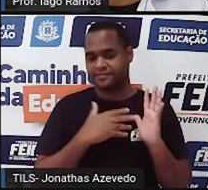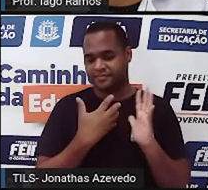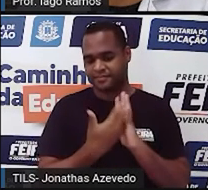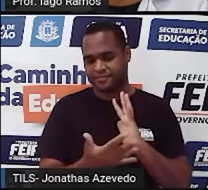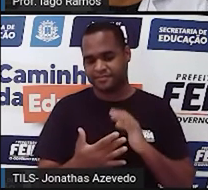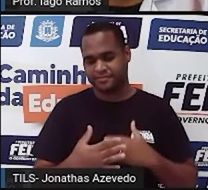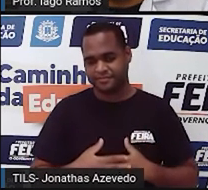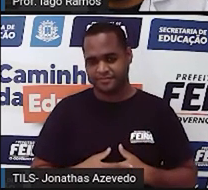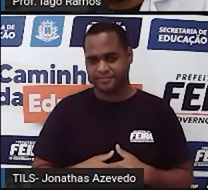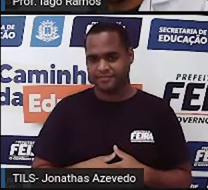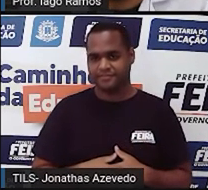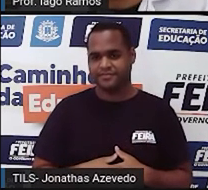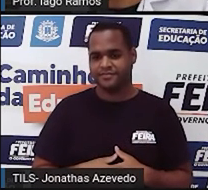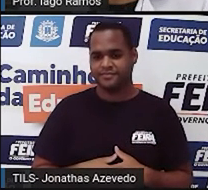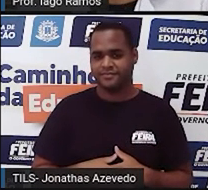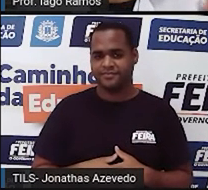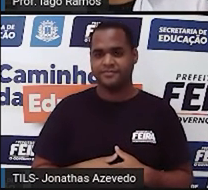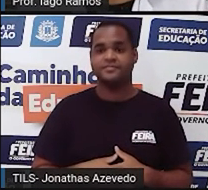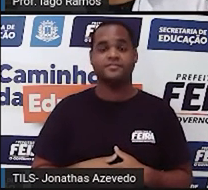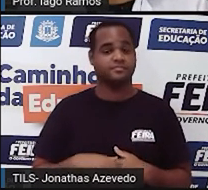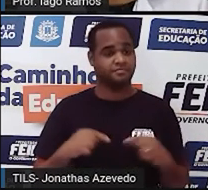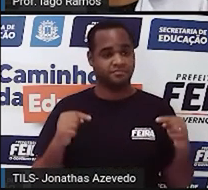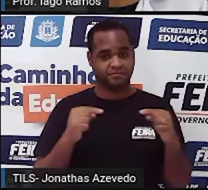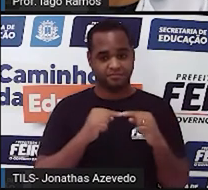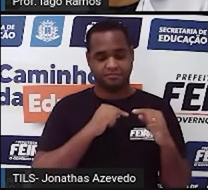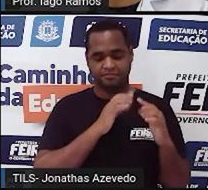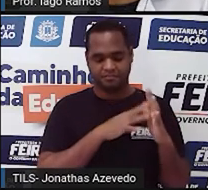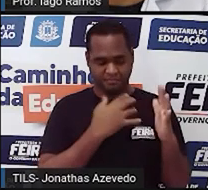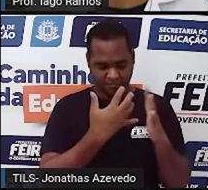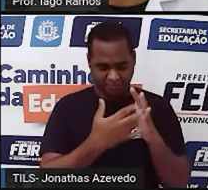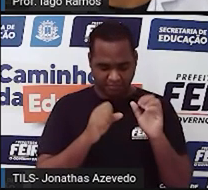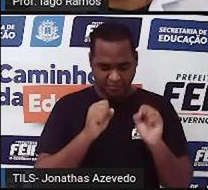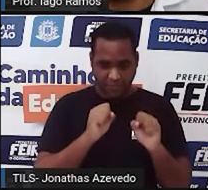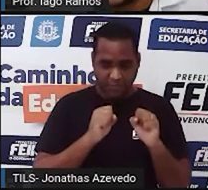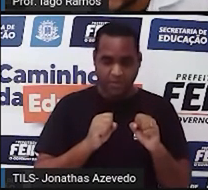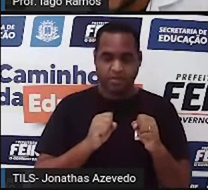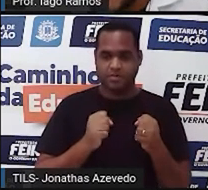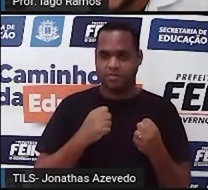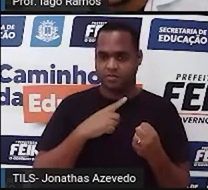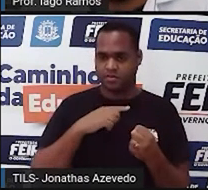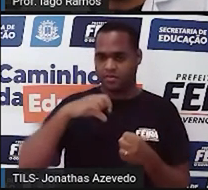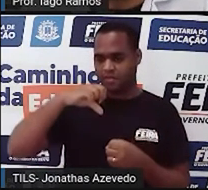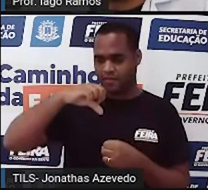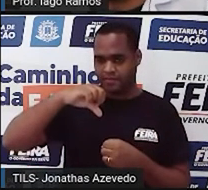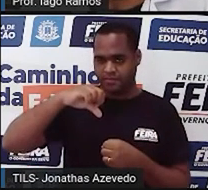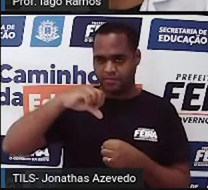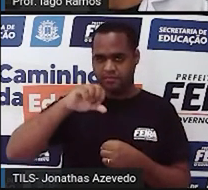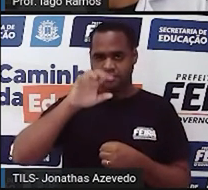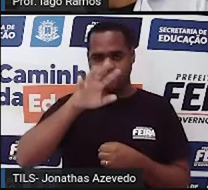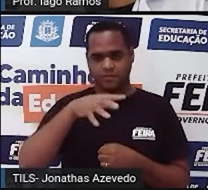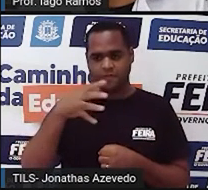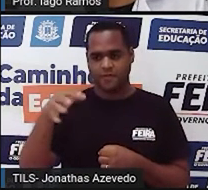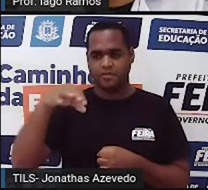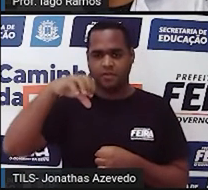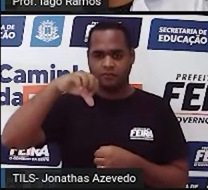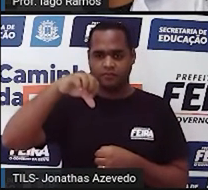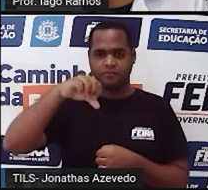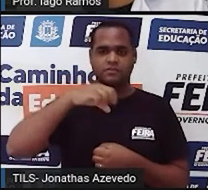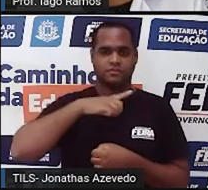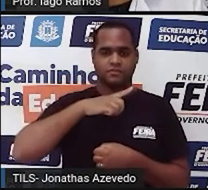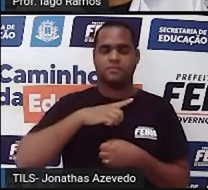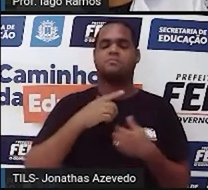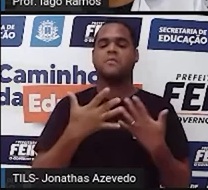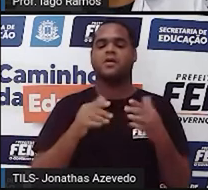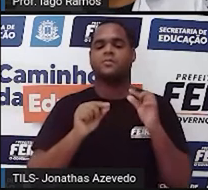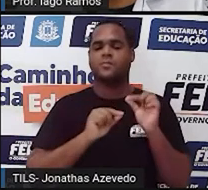tabelinha é um quadrado e esse quadrado está dividido em nove quadrados. Então, o que é que a gente vai